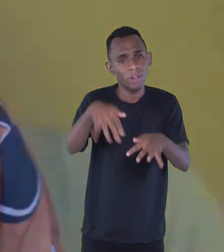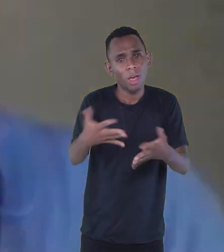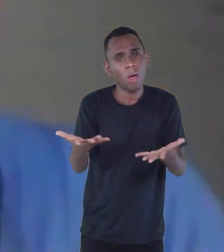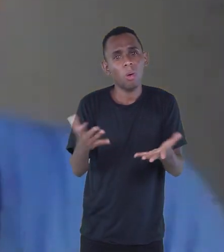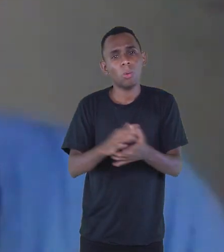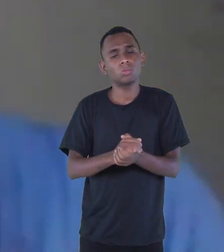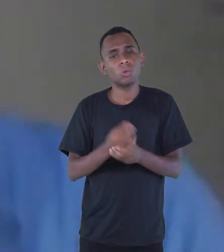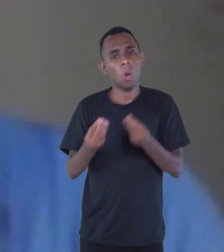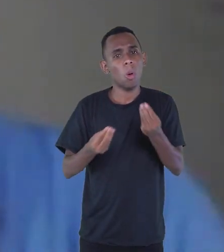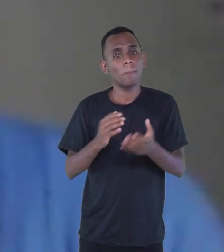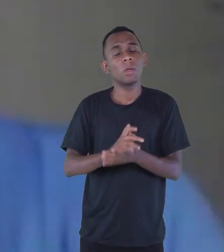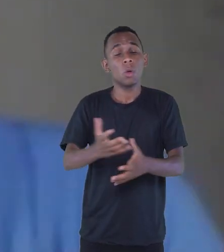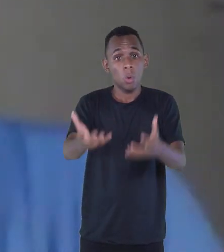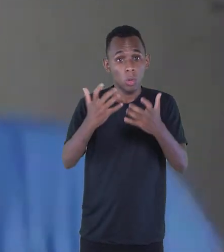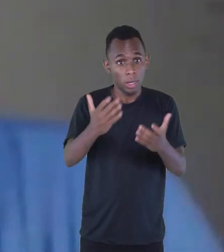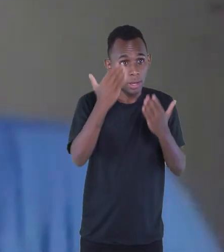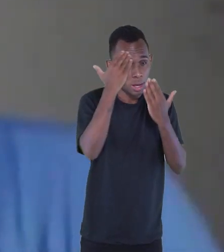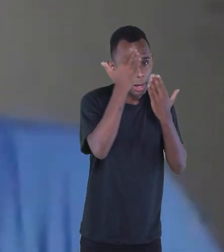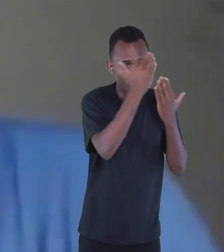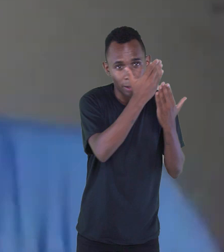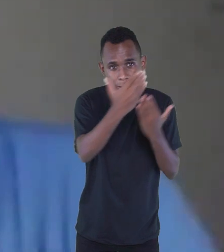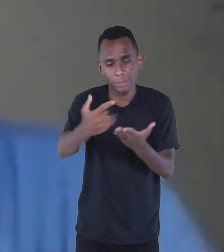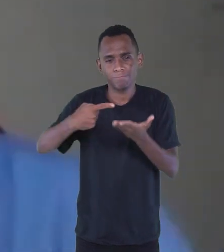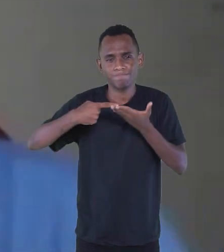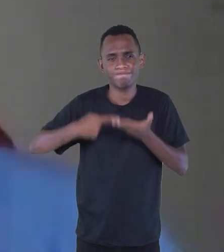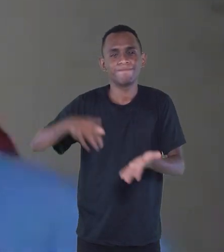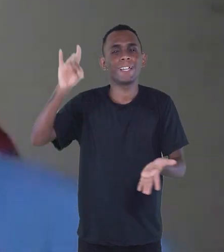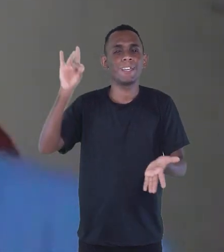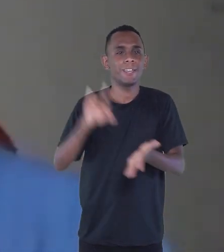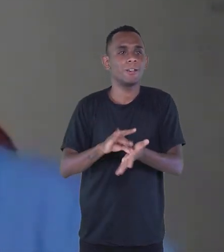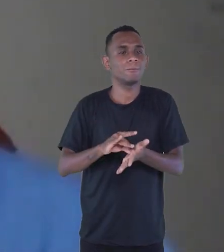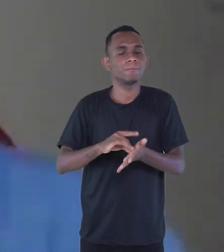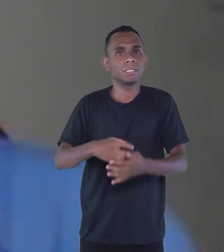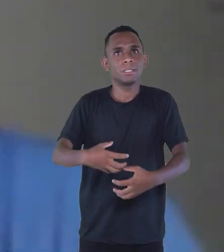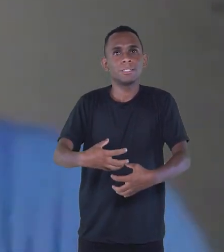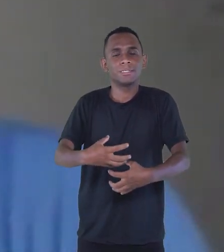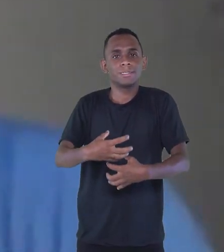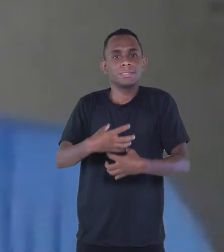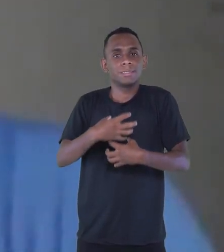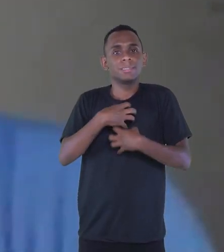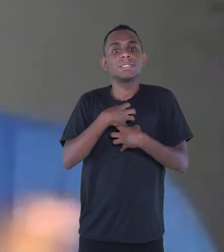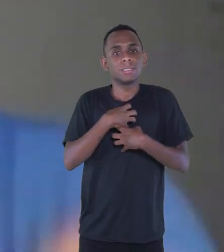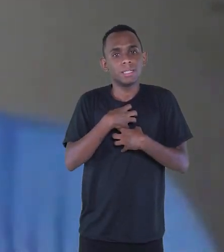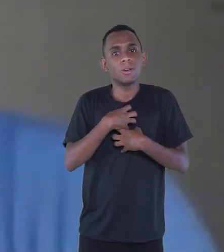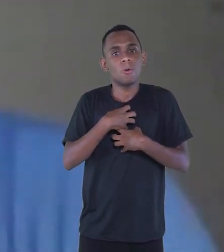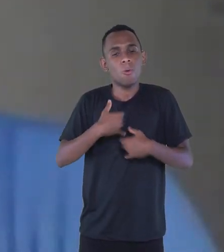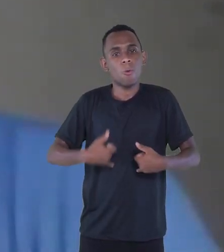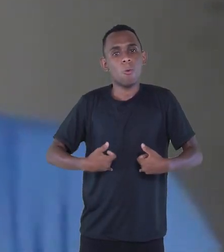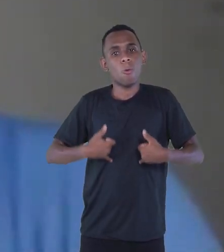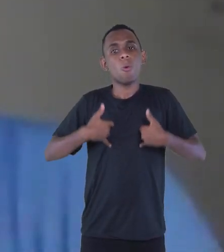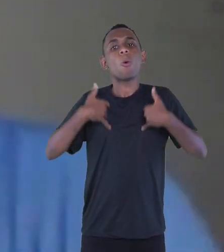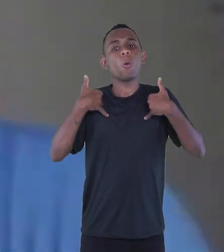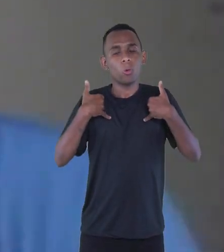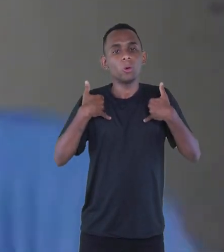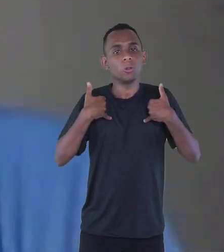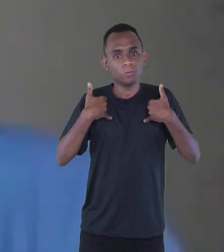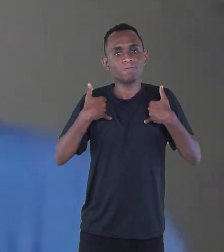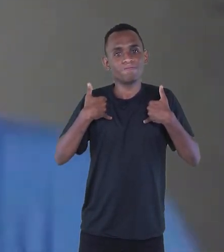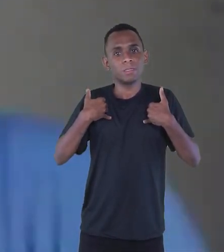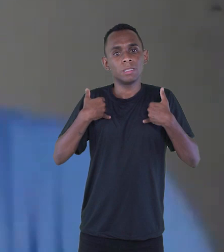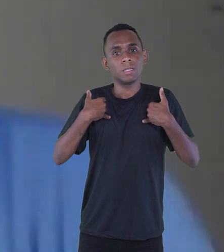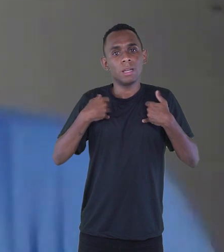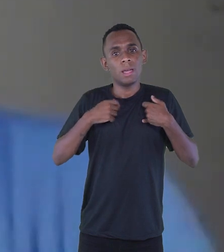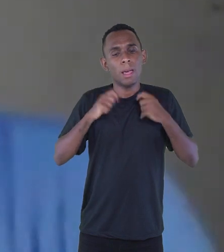Olha, eu quero agradecer muito pelo convite. Eu me sinto, assim, honrado de ter